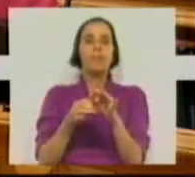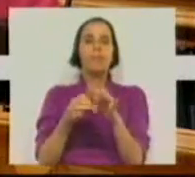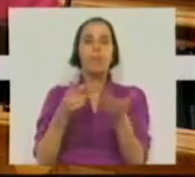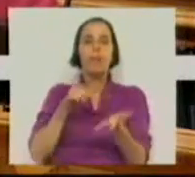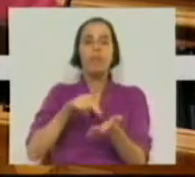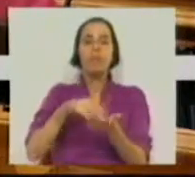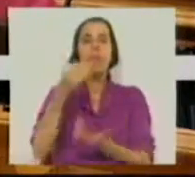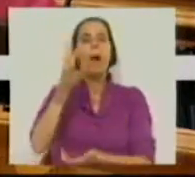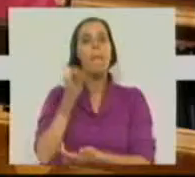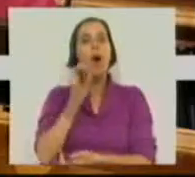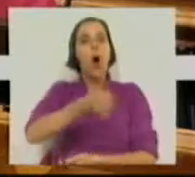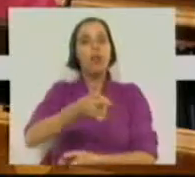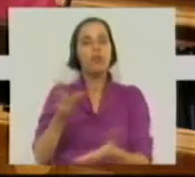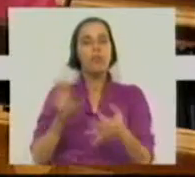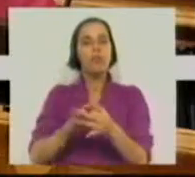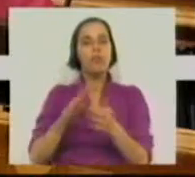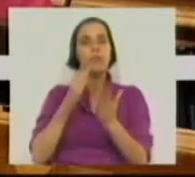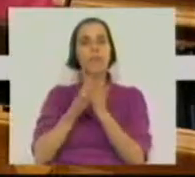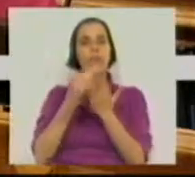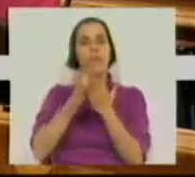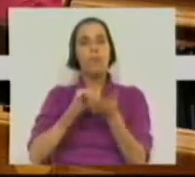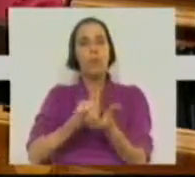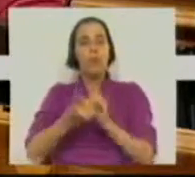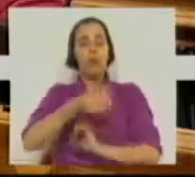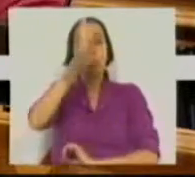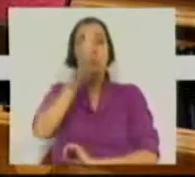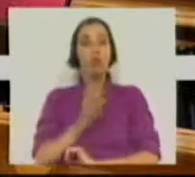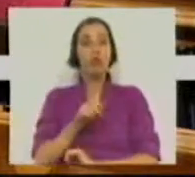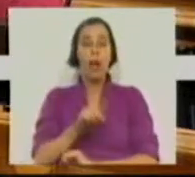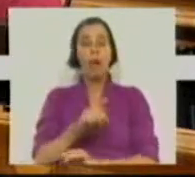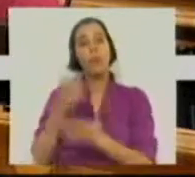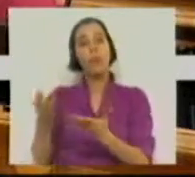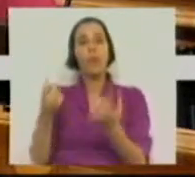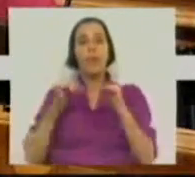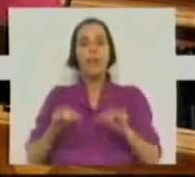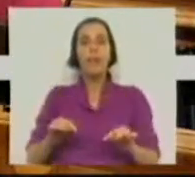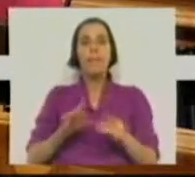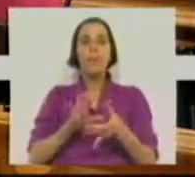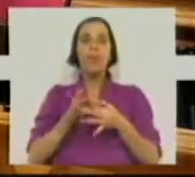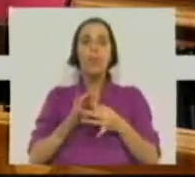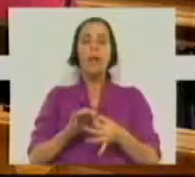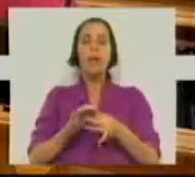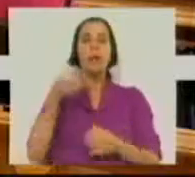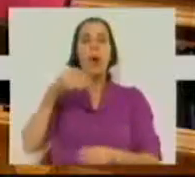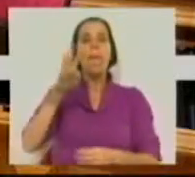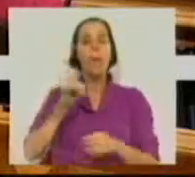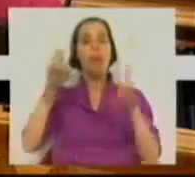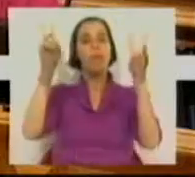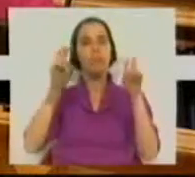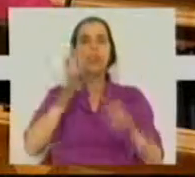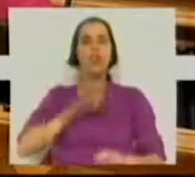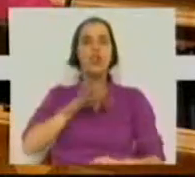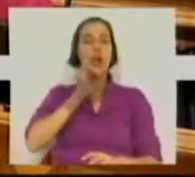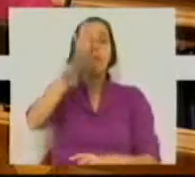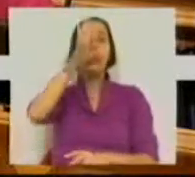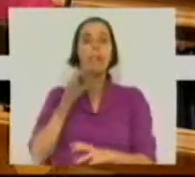posicionamento do PS em relação ao guião da reforma do Estado e em relação à colaboração do PS nesta matéria. Senhora